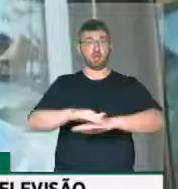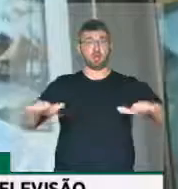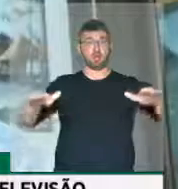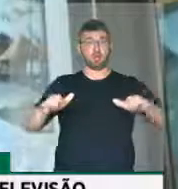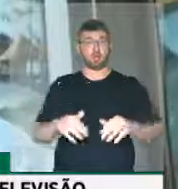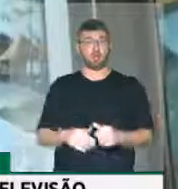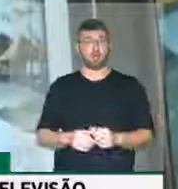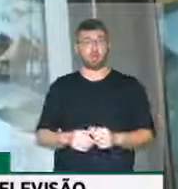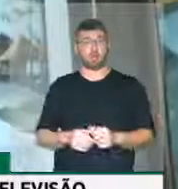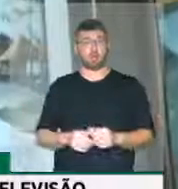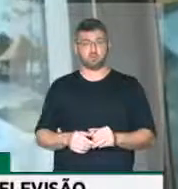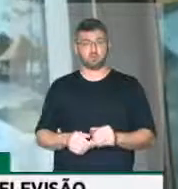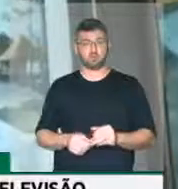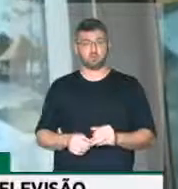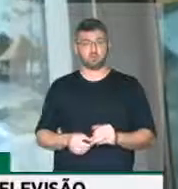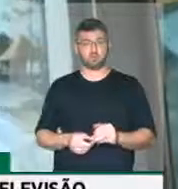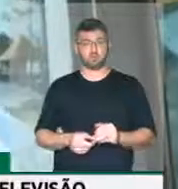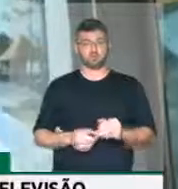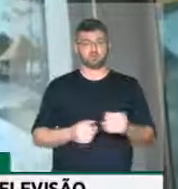Não,